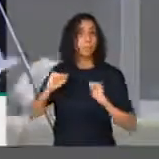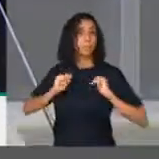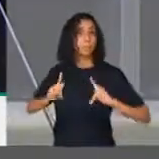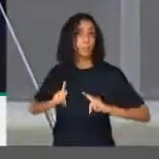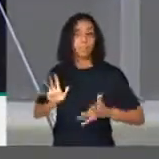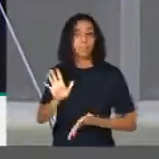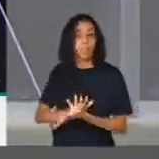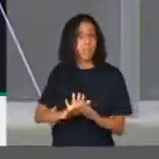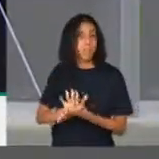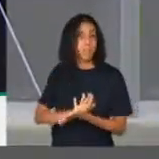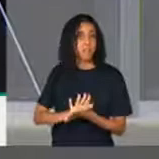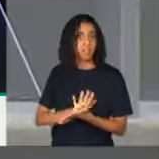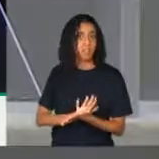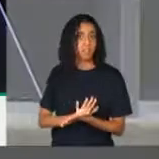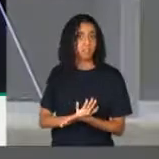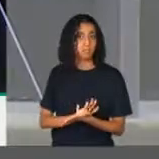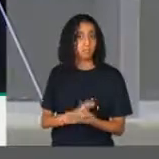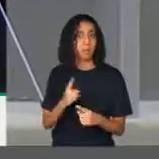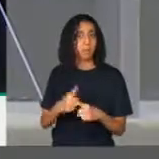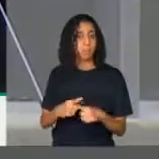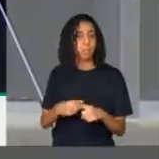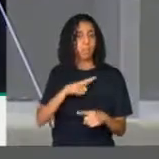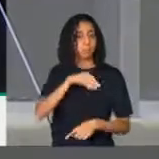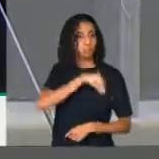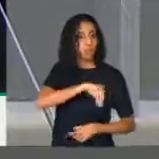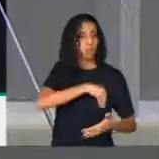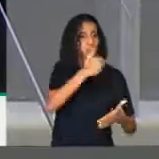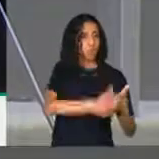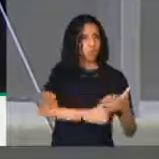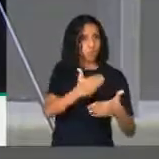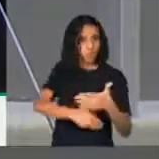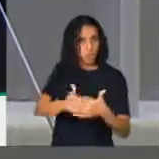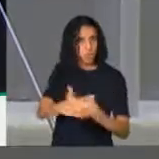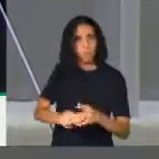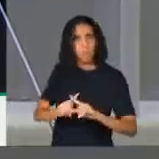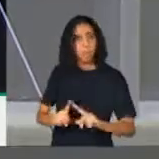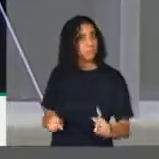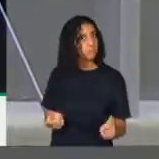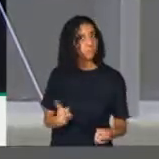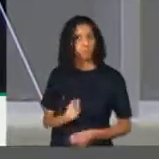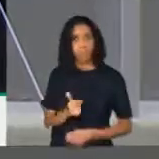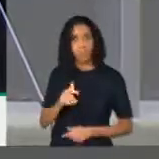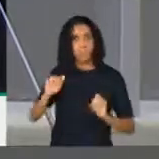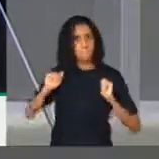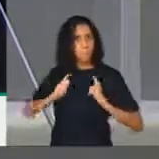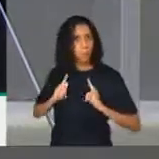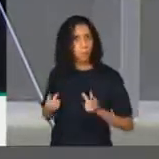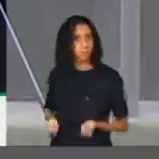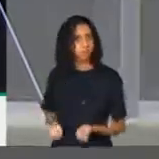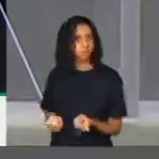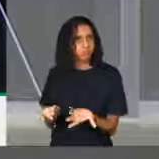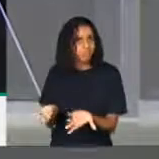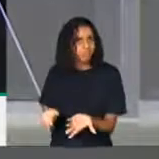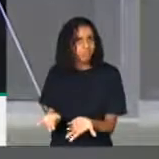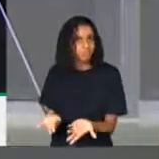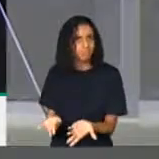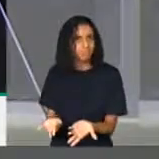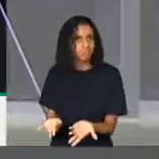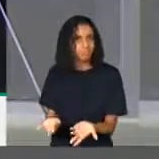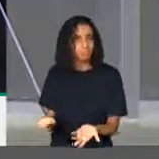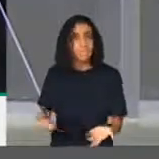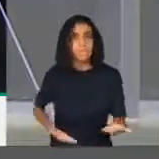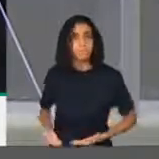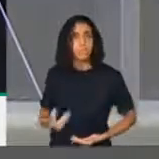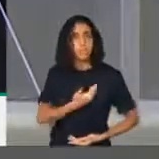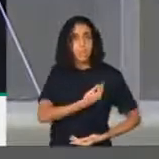descontada de cada servidor estadual. Os serviços públicos estão